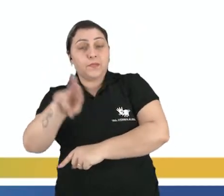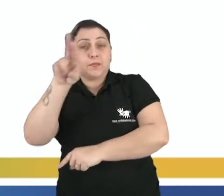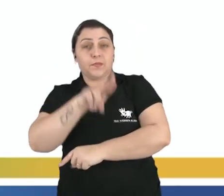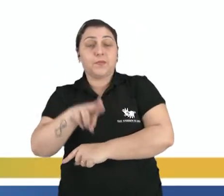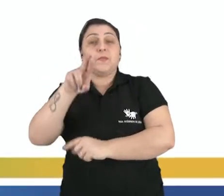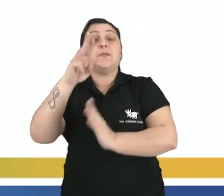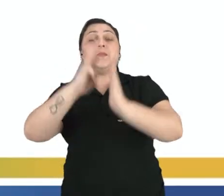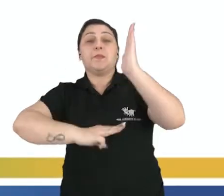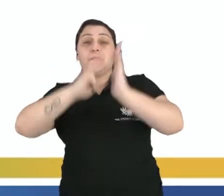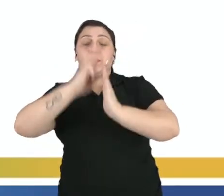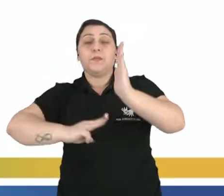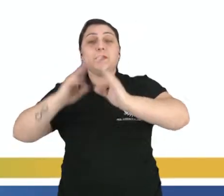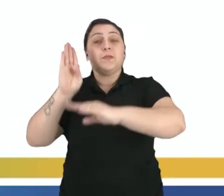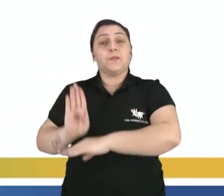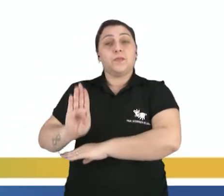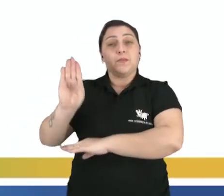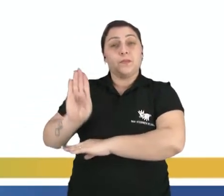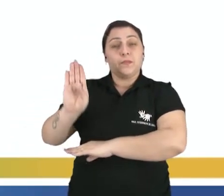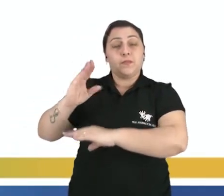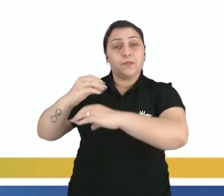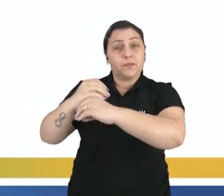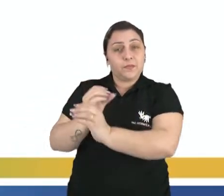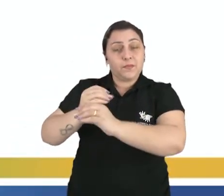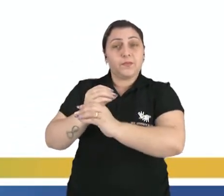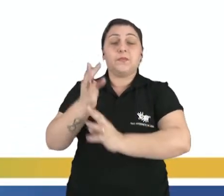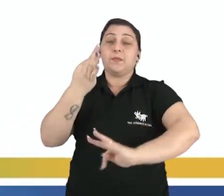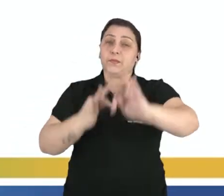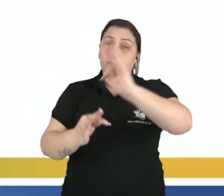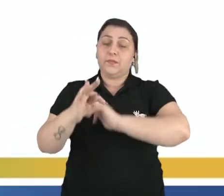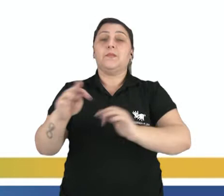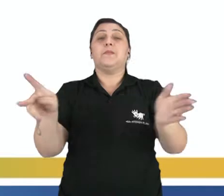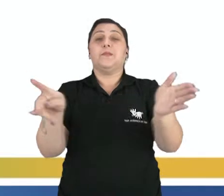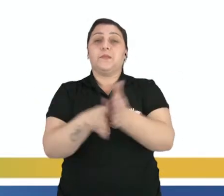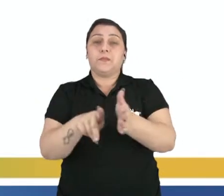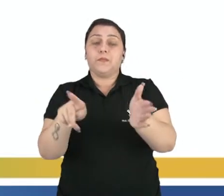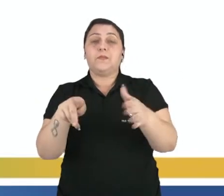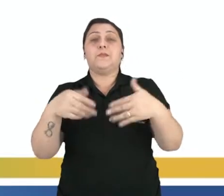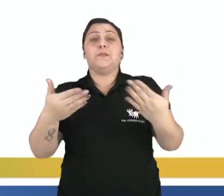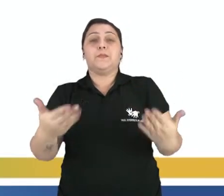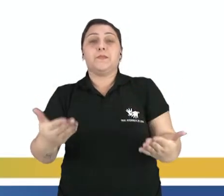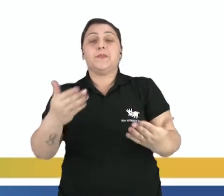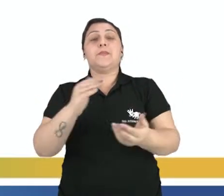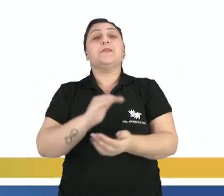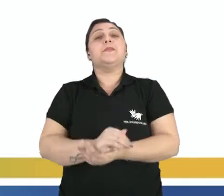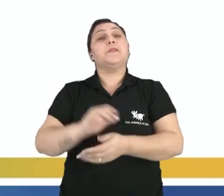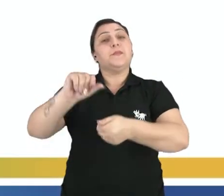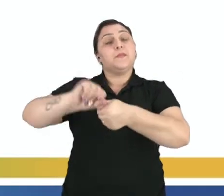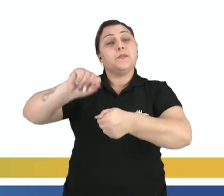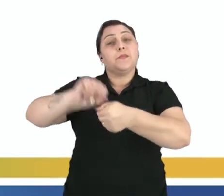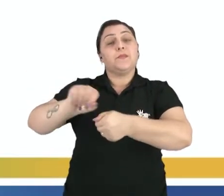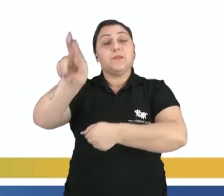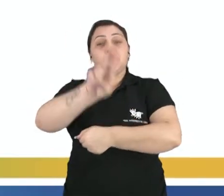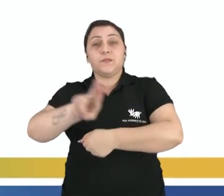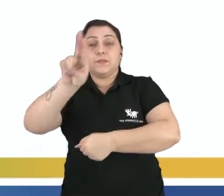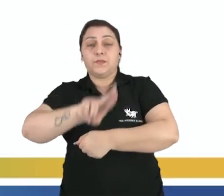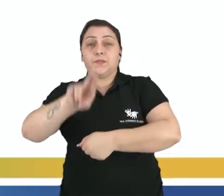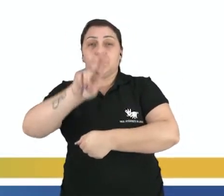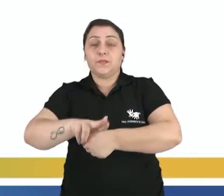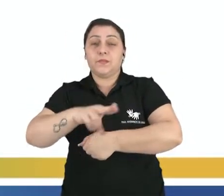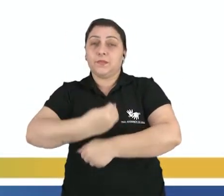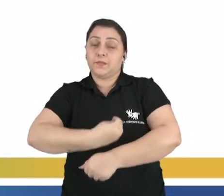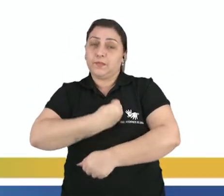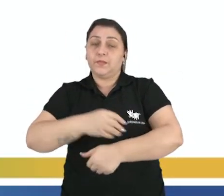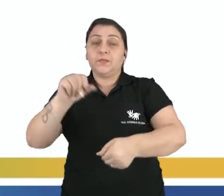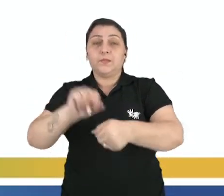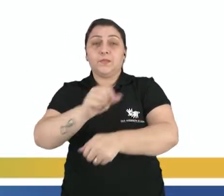métodos de biotecnologias, utilizaram tecnologias voltadas para utilizar esses organismos vivos